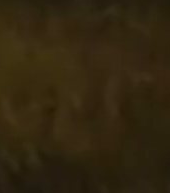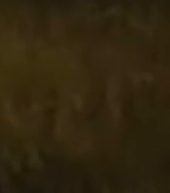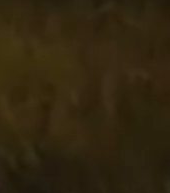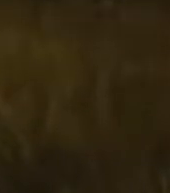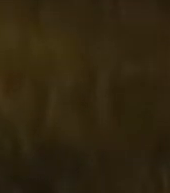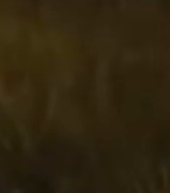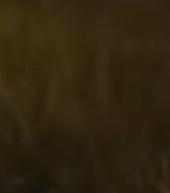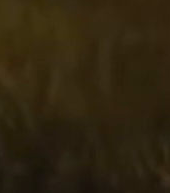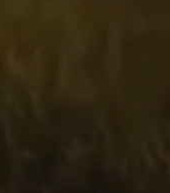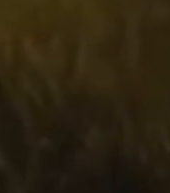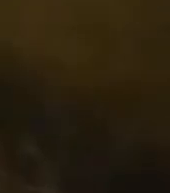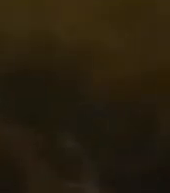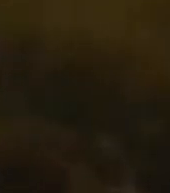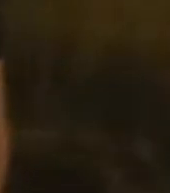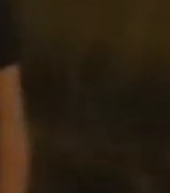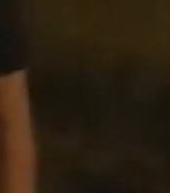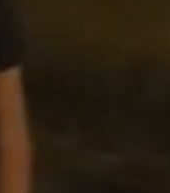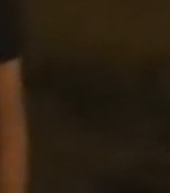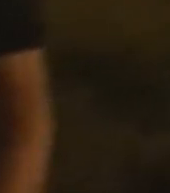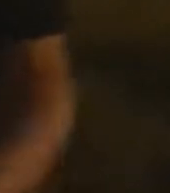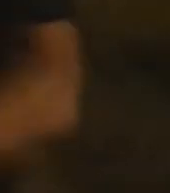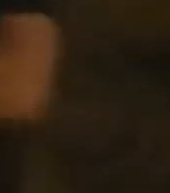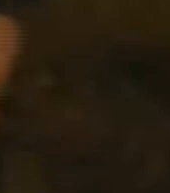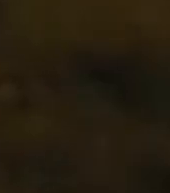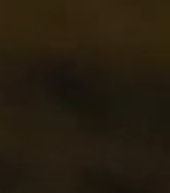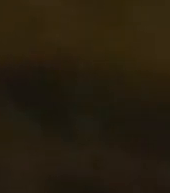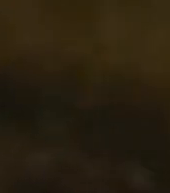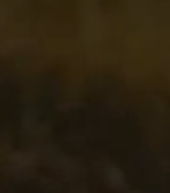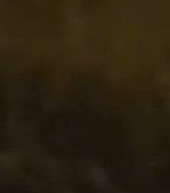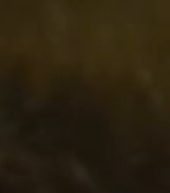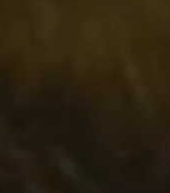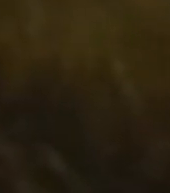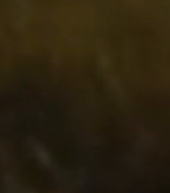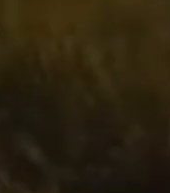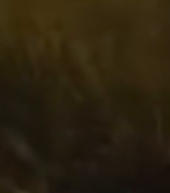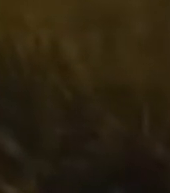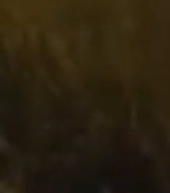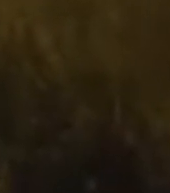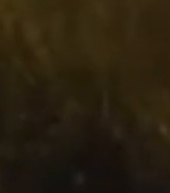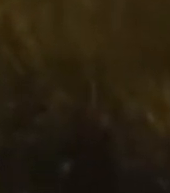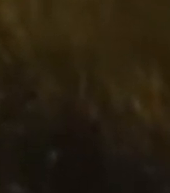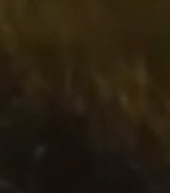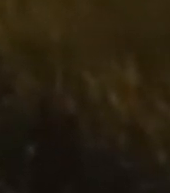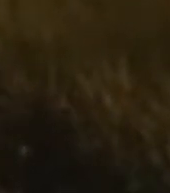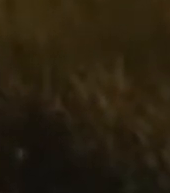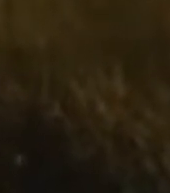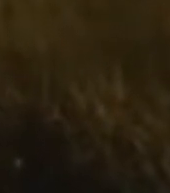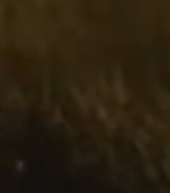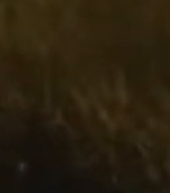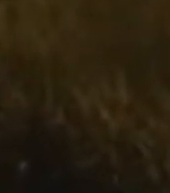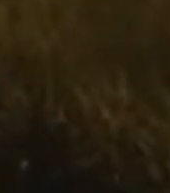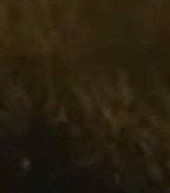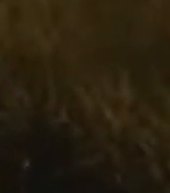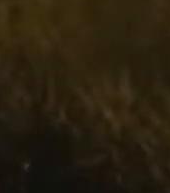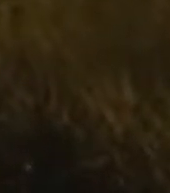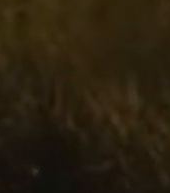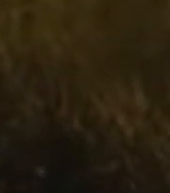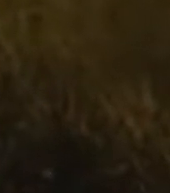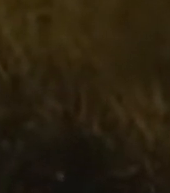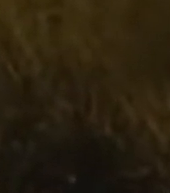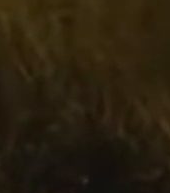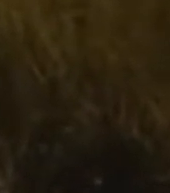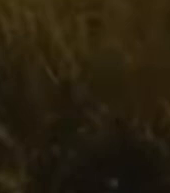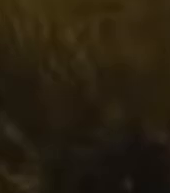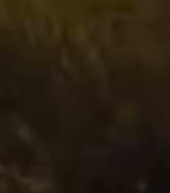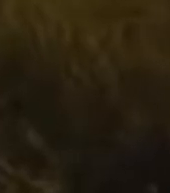Carlos Eduardo Souza. Me comprometo a fazer a limpeza. Hoje ainda, nem que eu